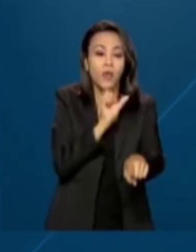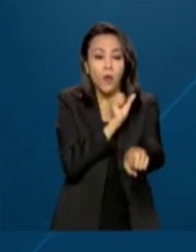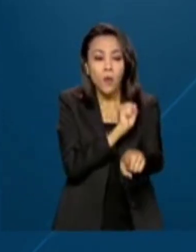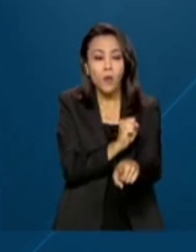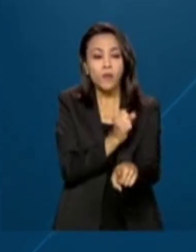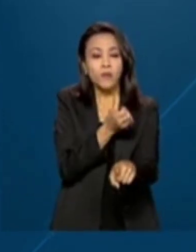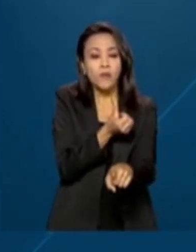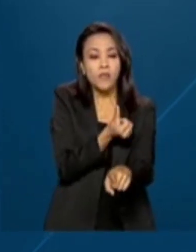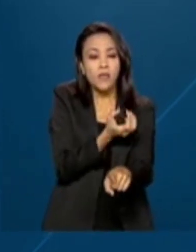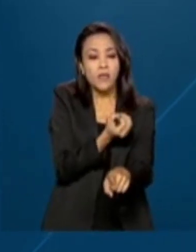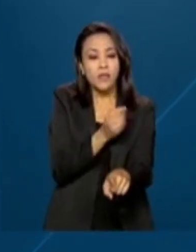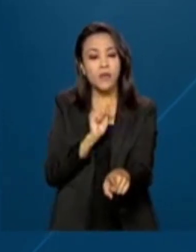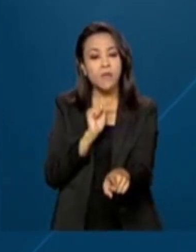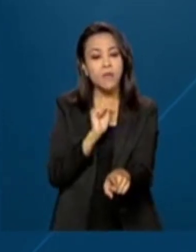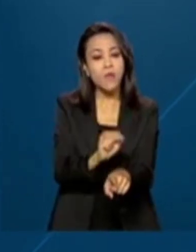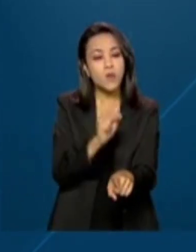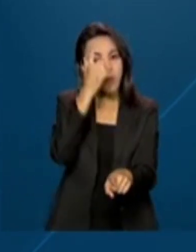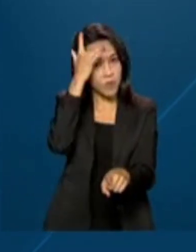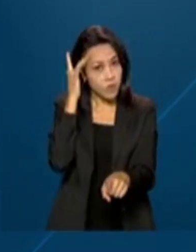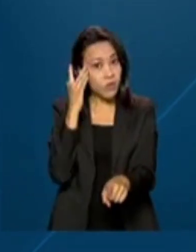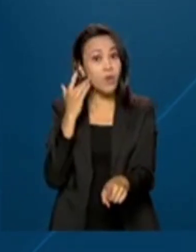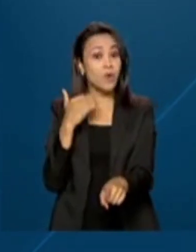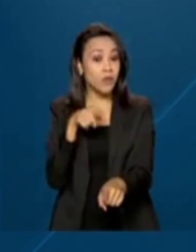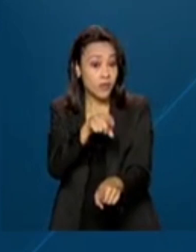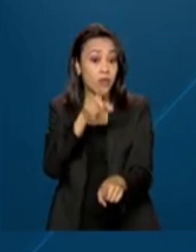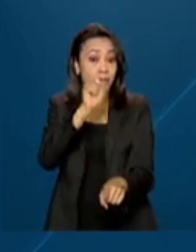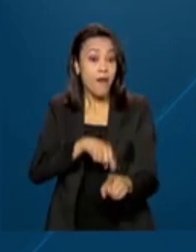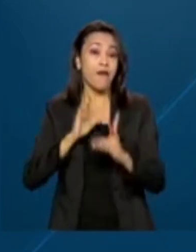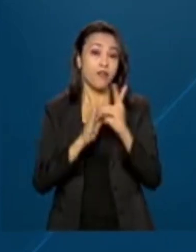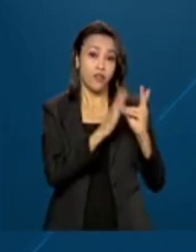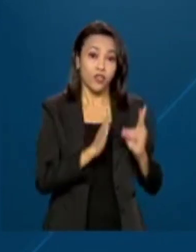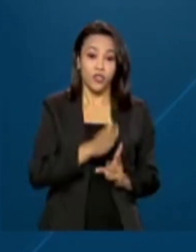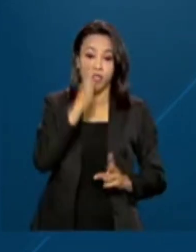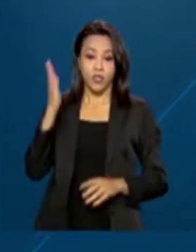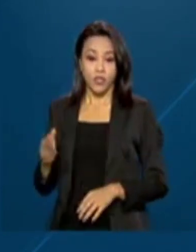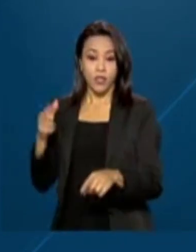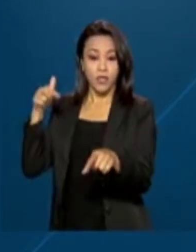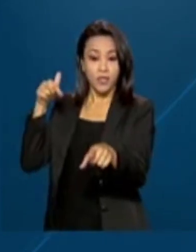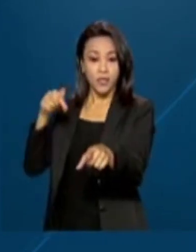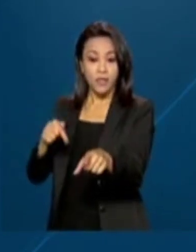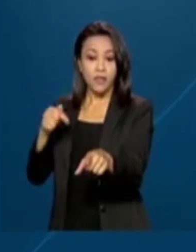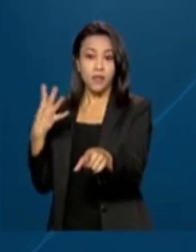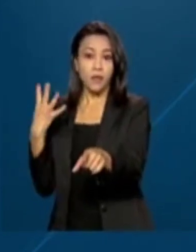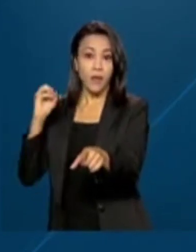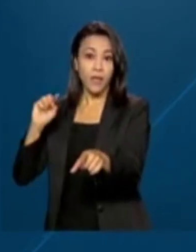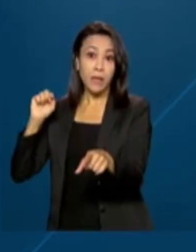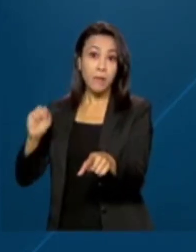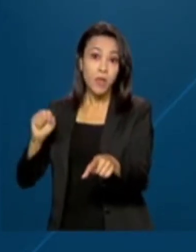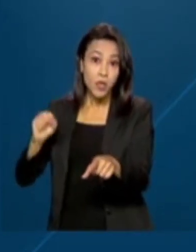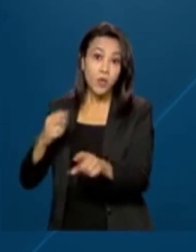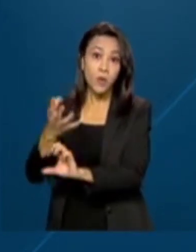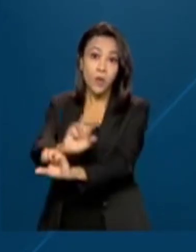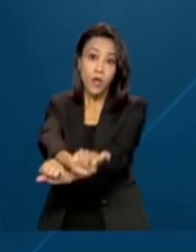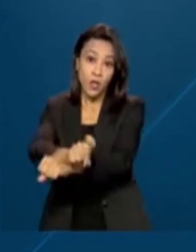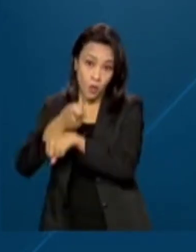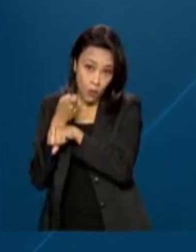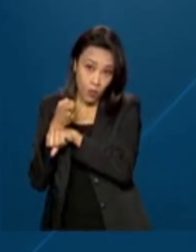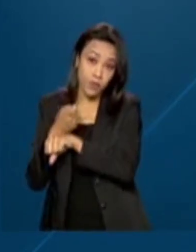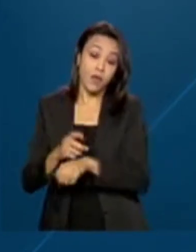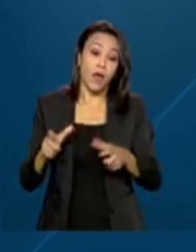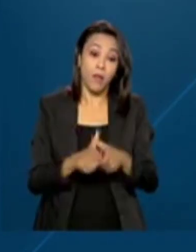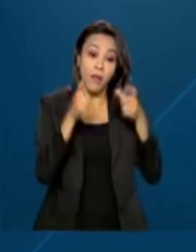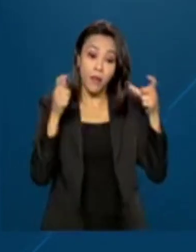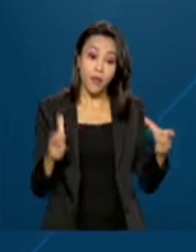mil pessoas autodeclaradas indígenas e 740 mil quilombolas. A maior parte dos questionários